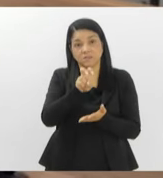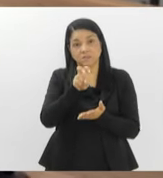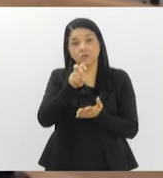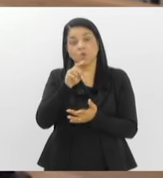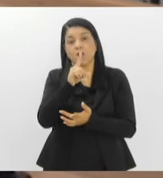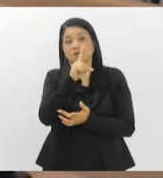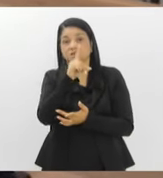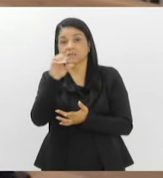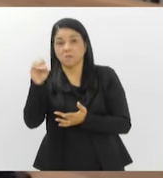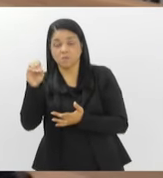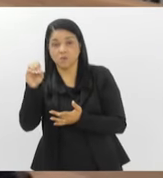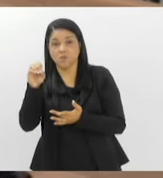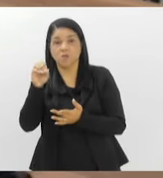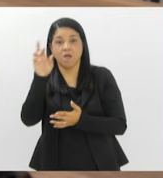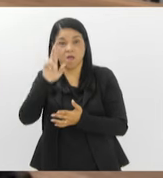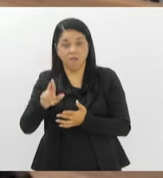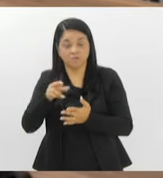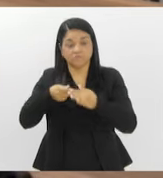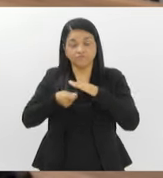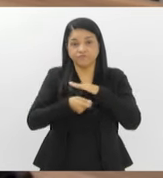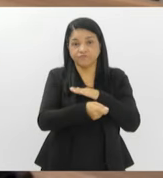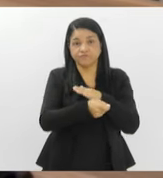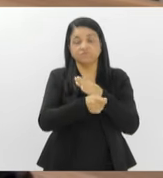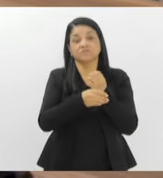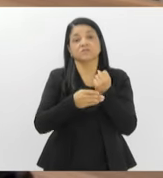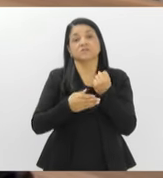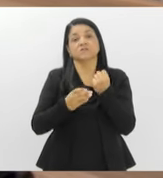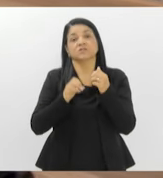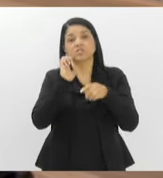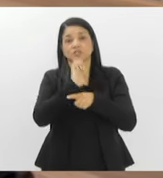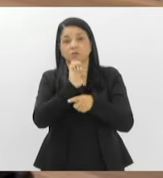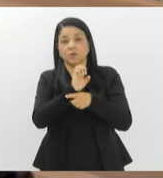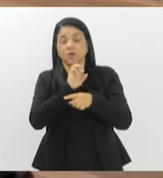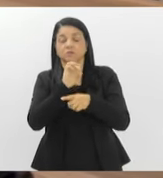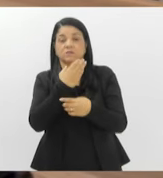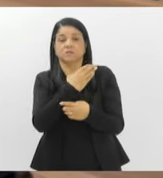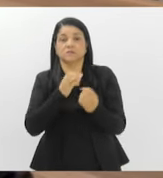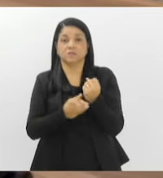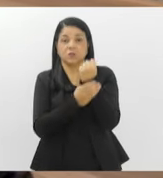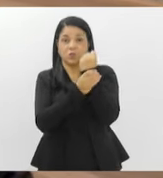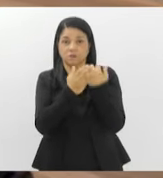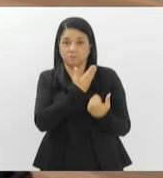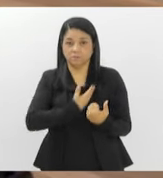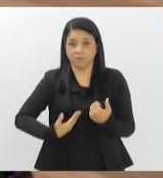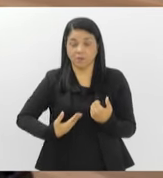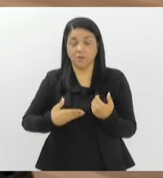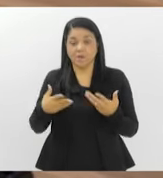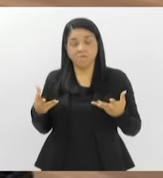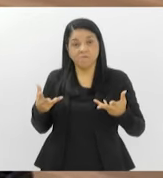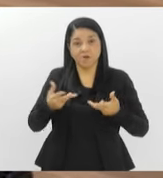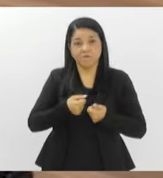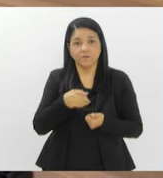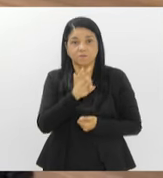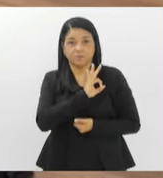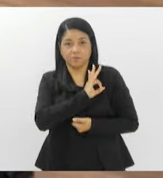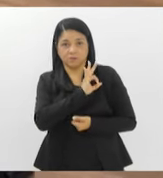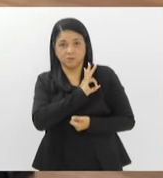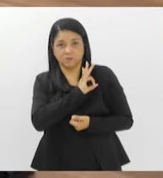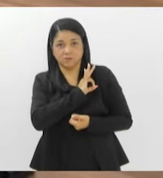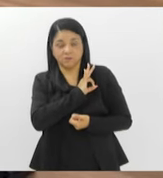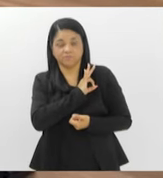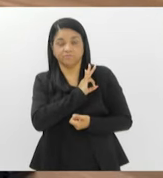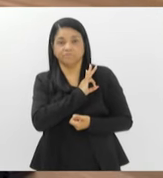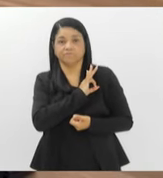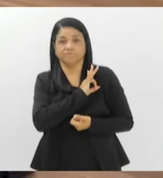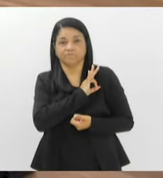serão convertidas ao Fundo Estadual de Segurança Pública, de modo que a gente equipe melhor e qualifique melhor a polícia e as forças